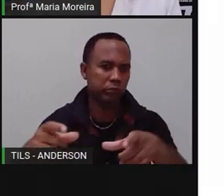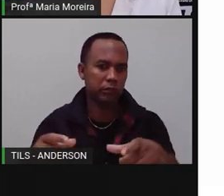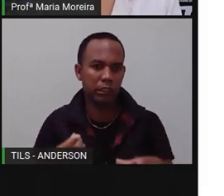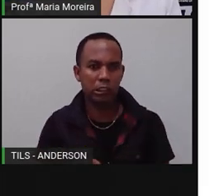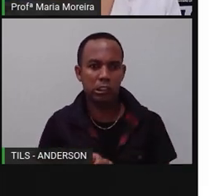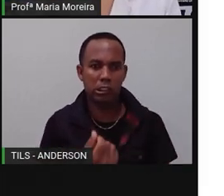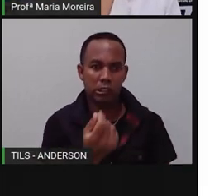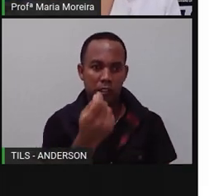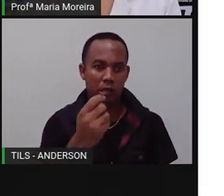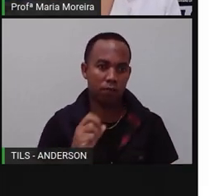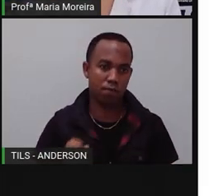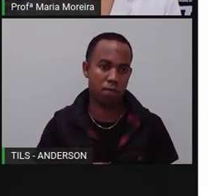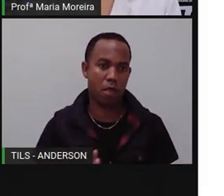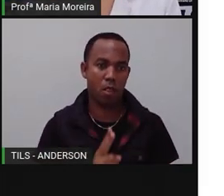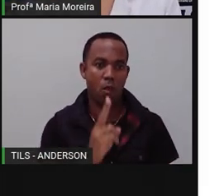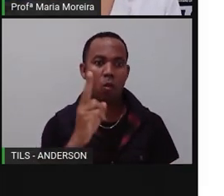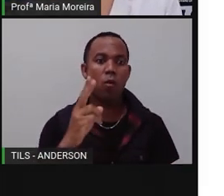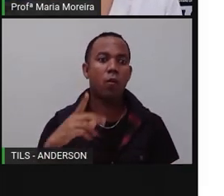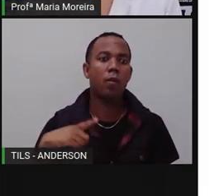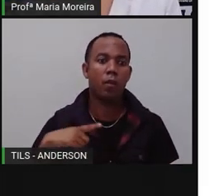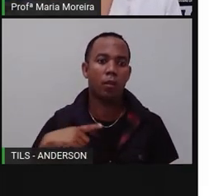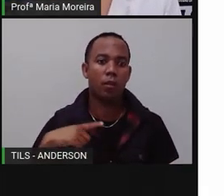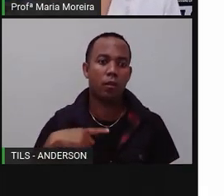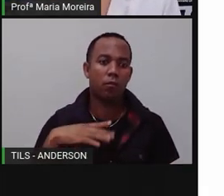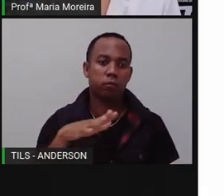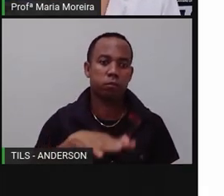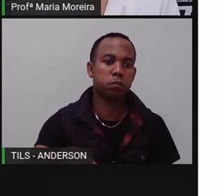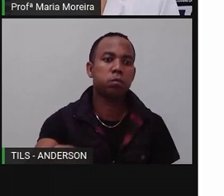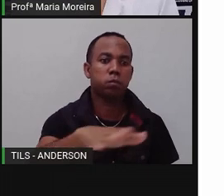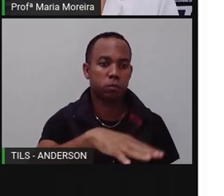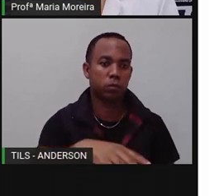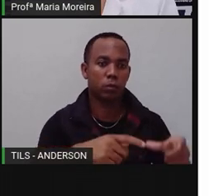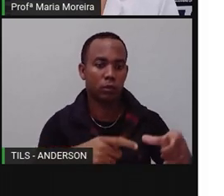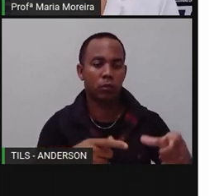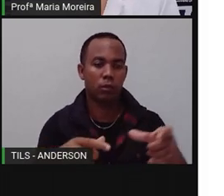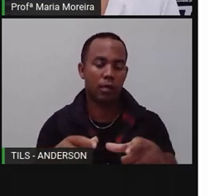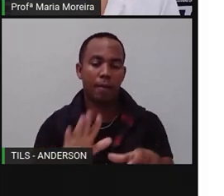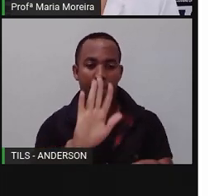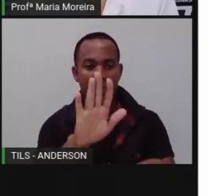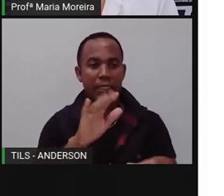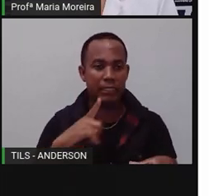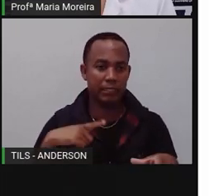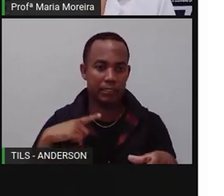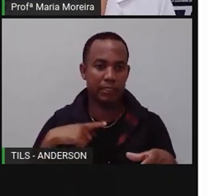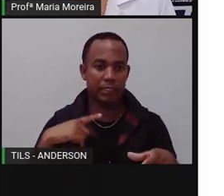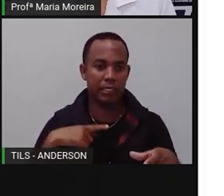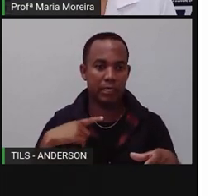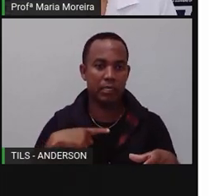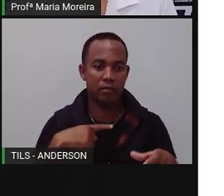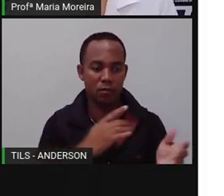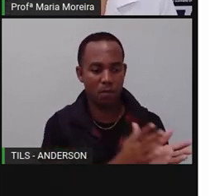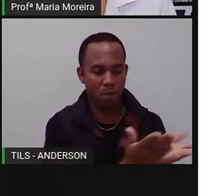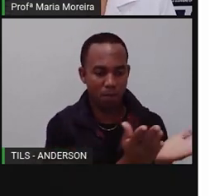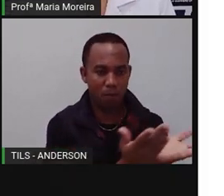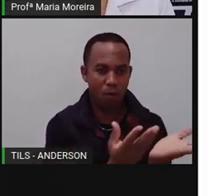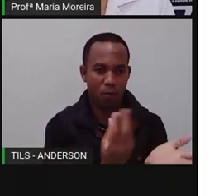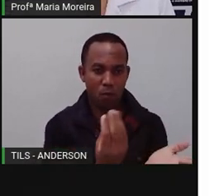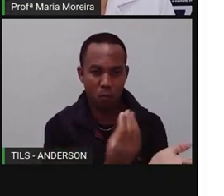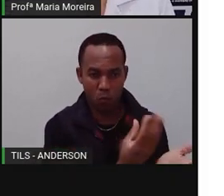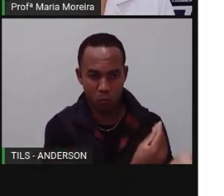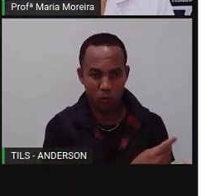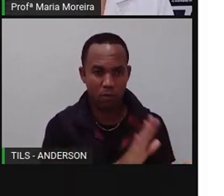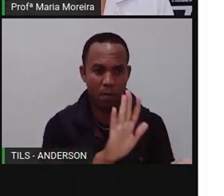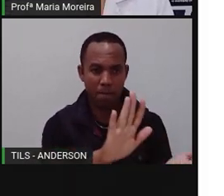África, porque a África é um continente, né? Com diversos países pobres, mas também possuem muitas riquezas. Tem as